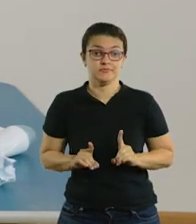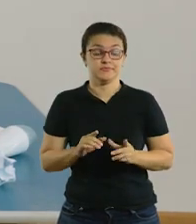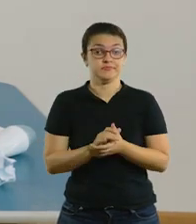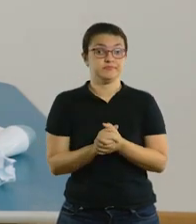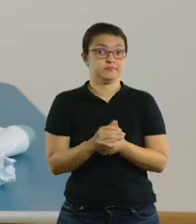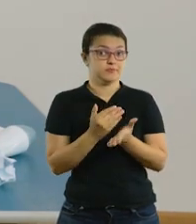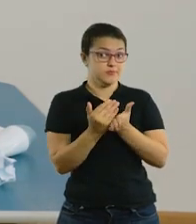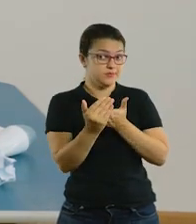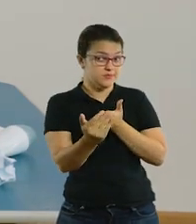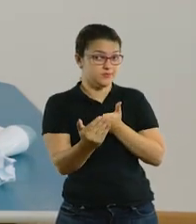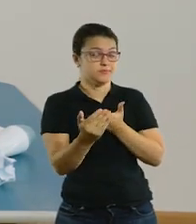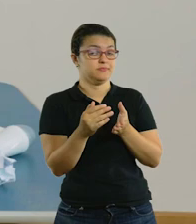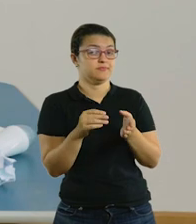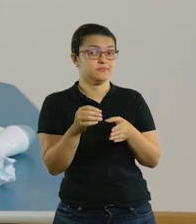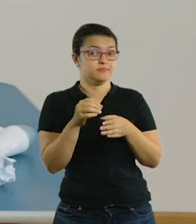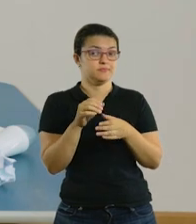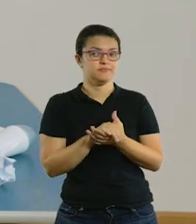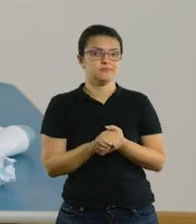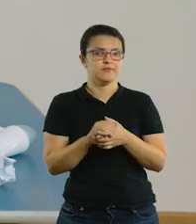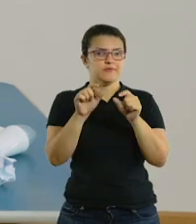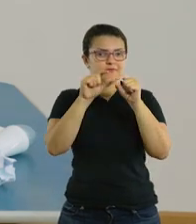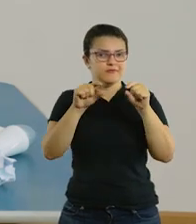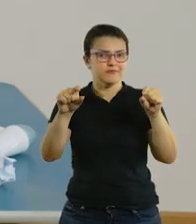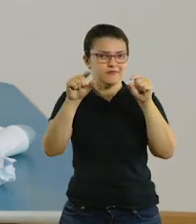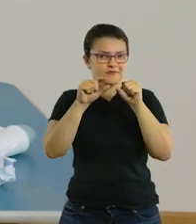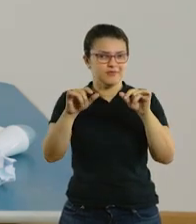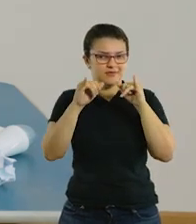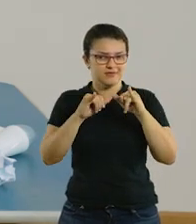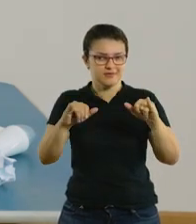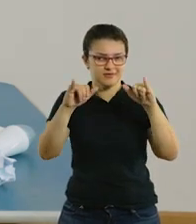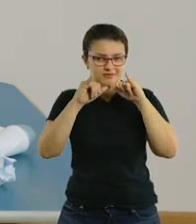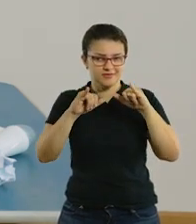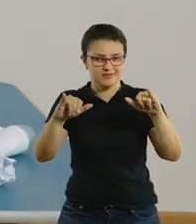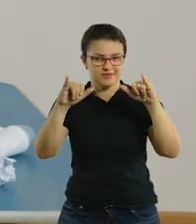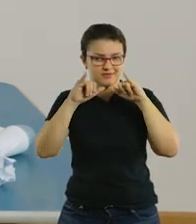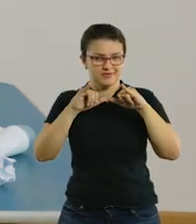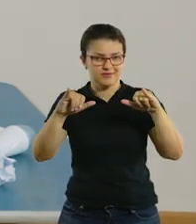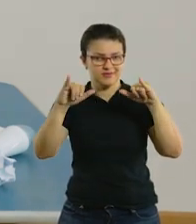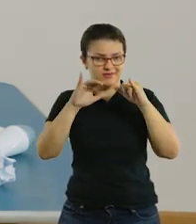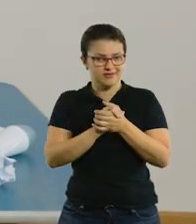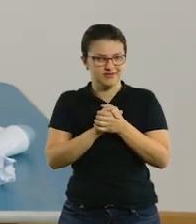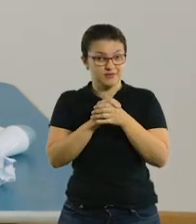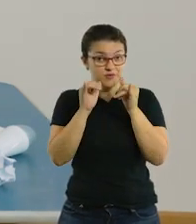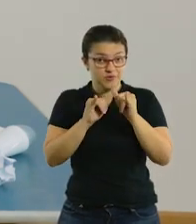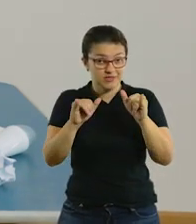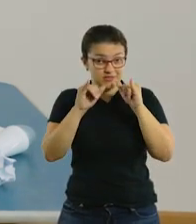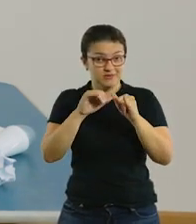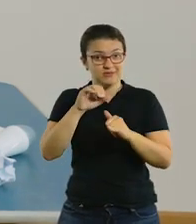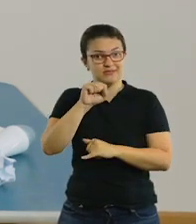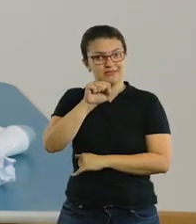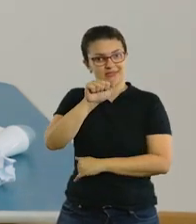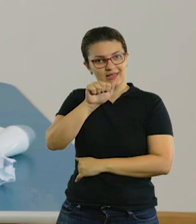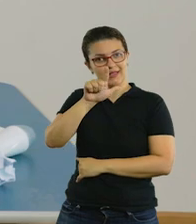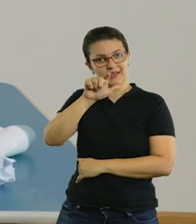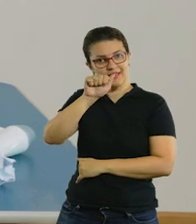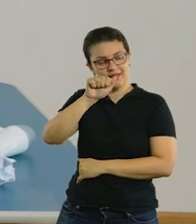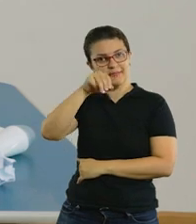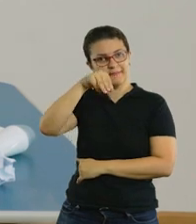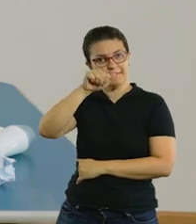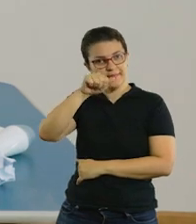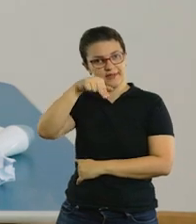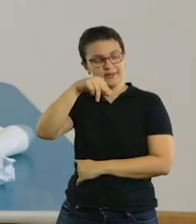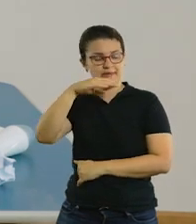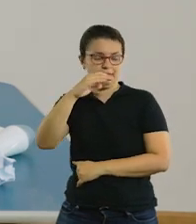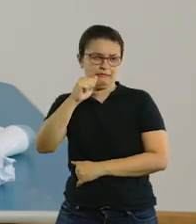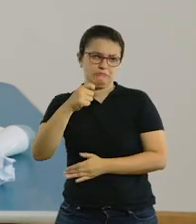Para começar, eu quero compartilhar com vocês uma frase que eu tirei da Declaração de Salamanca. Essa declaração é um documento muito importante